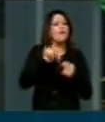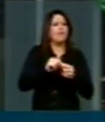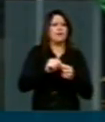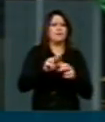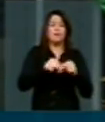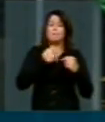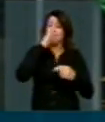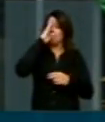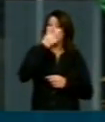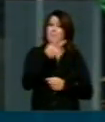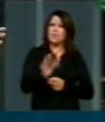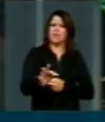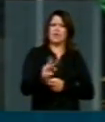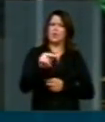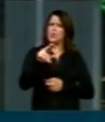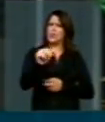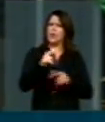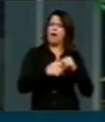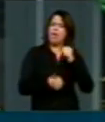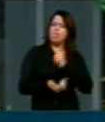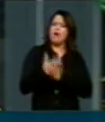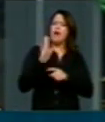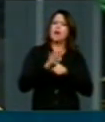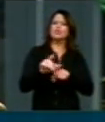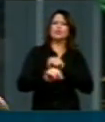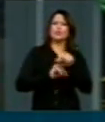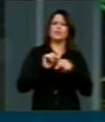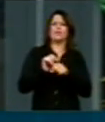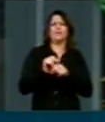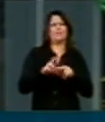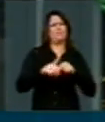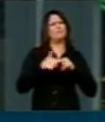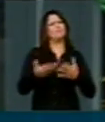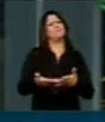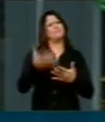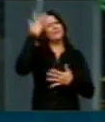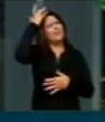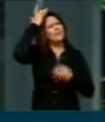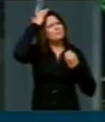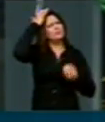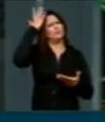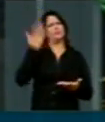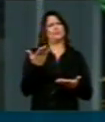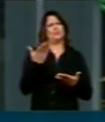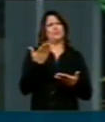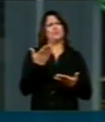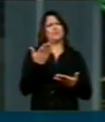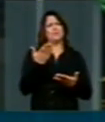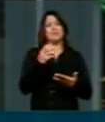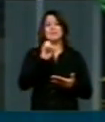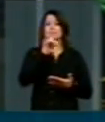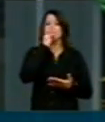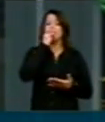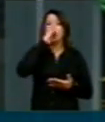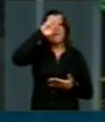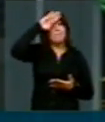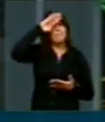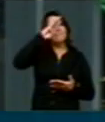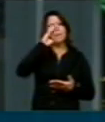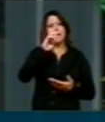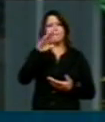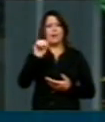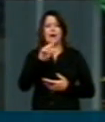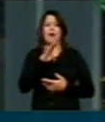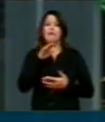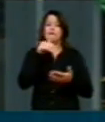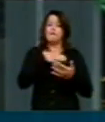Principalmente do PT, que patrocinou essa causa. Chega esse absurdo aqui, se a minha babá, por exemplo, tiver um filho